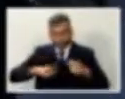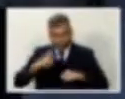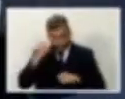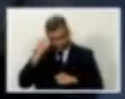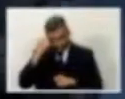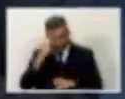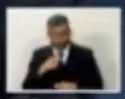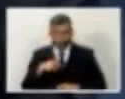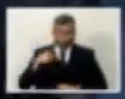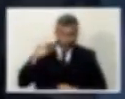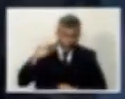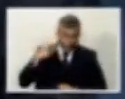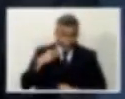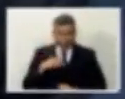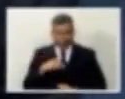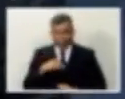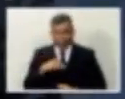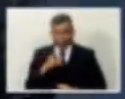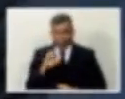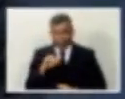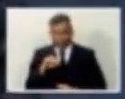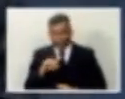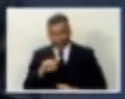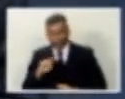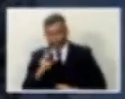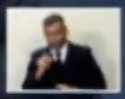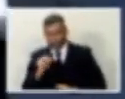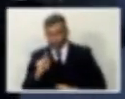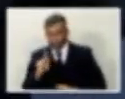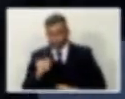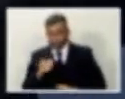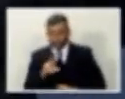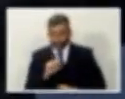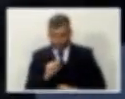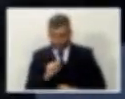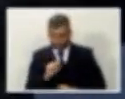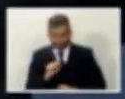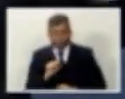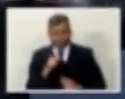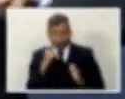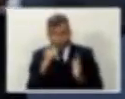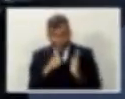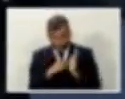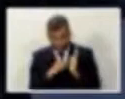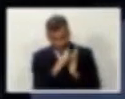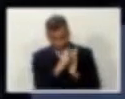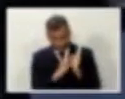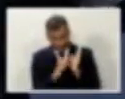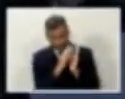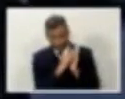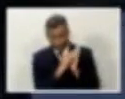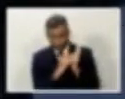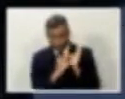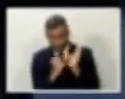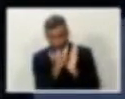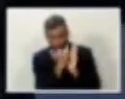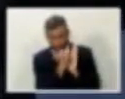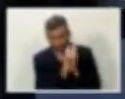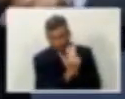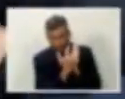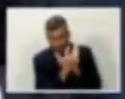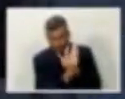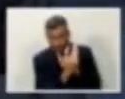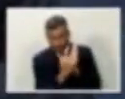Covas, o vereador Toninho Paiva. E o projeto não tem uma linha que fale em granulado, que fale em